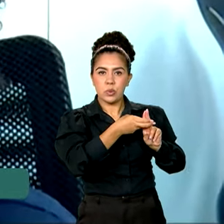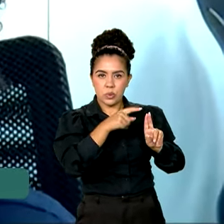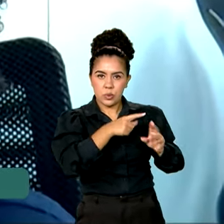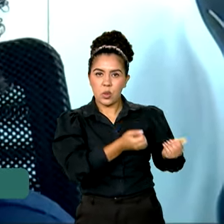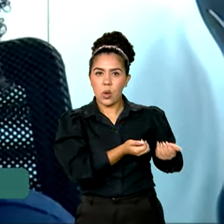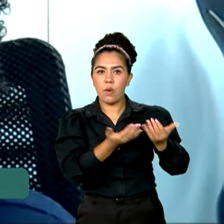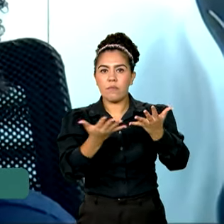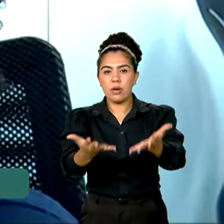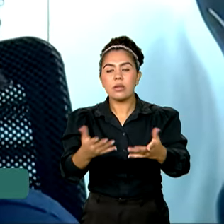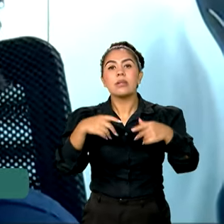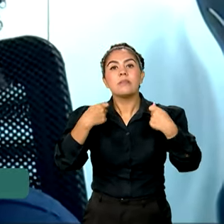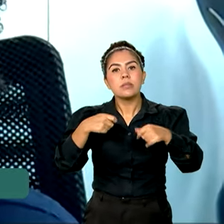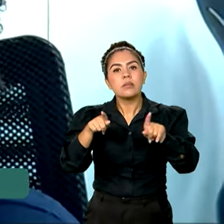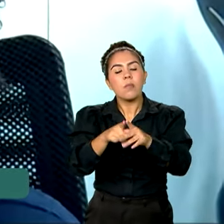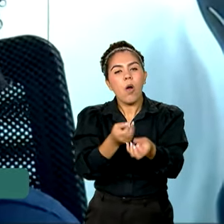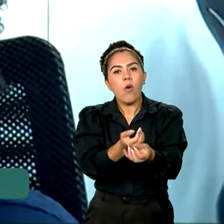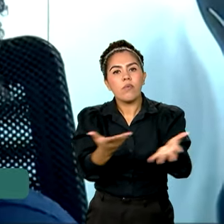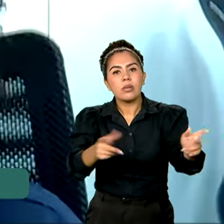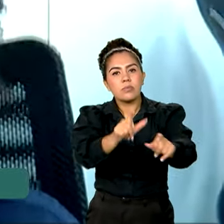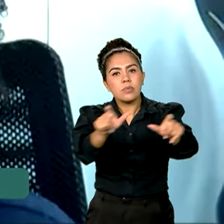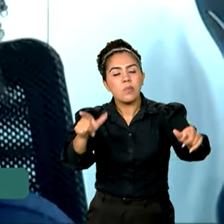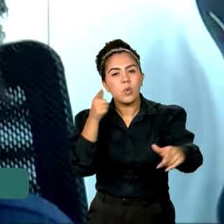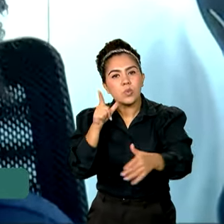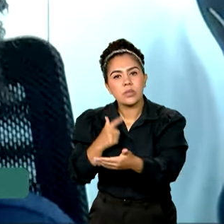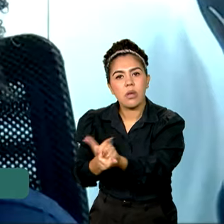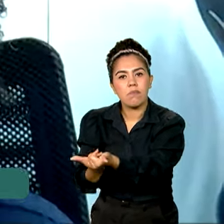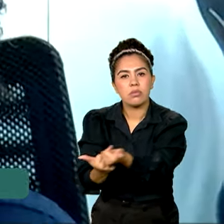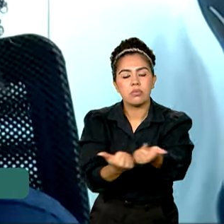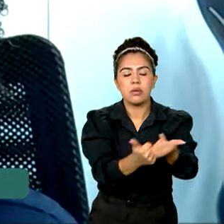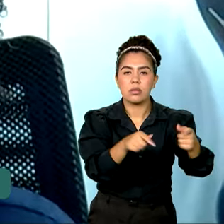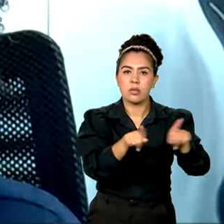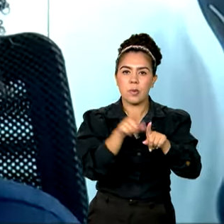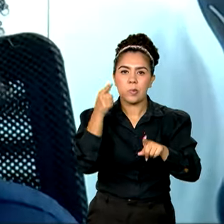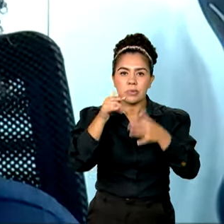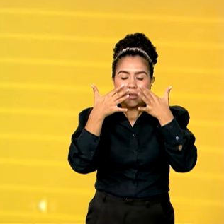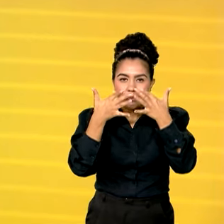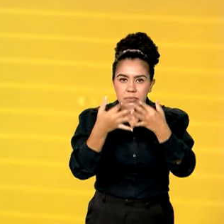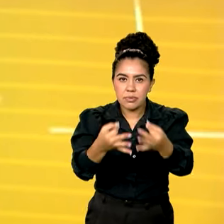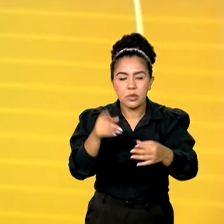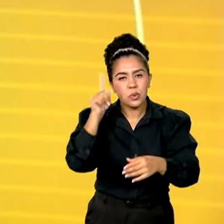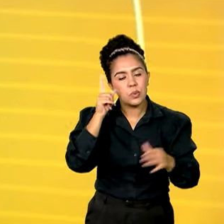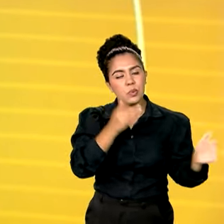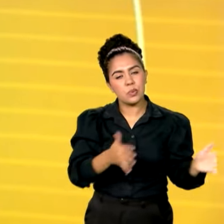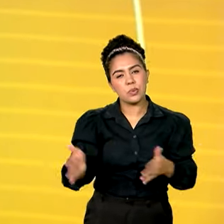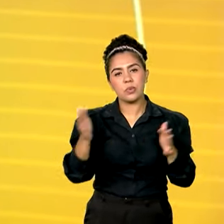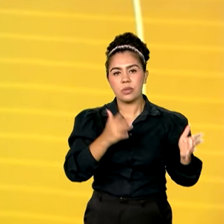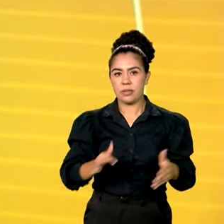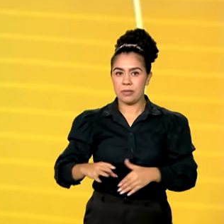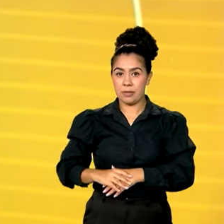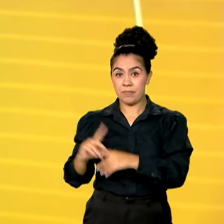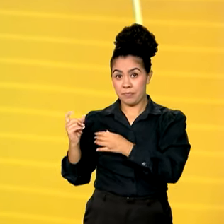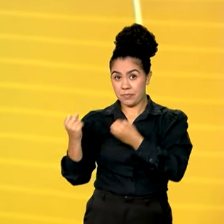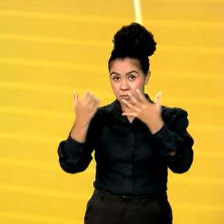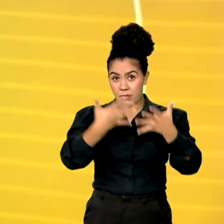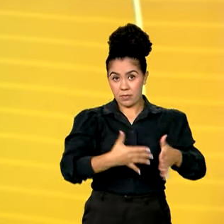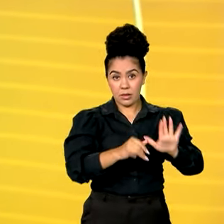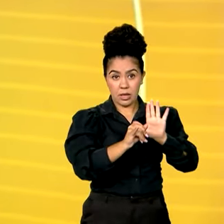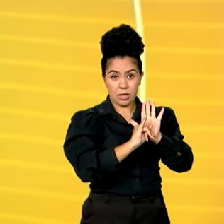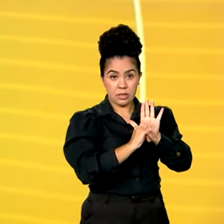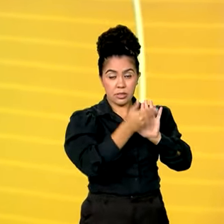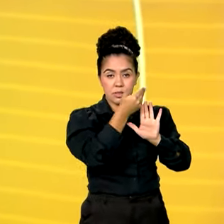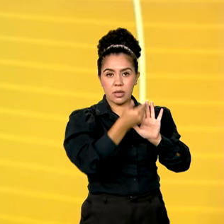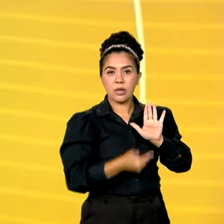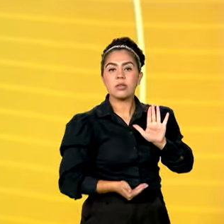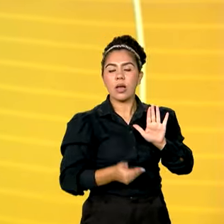próximo dessas pessoas para que a gente consiga apoiar esse cuidado no seu dia a dia. E o edital do programa Cozinha